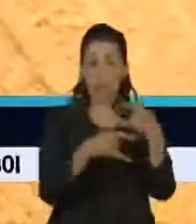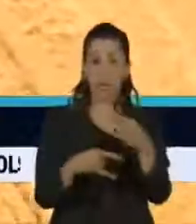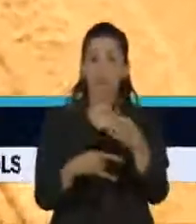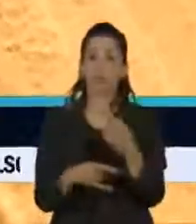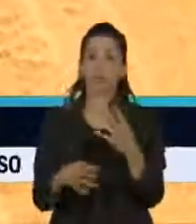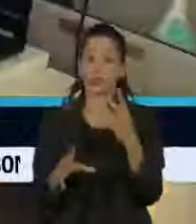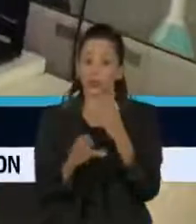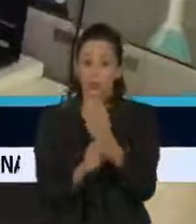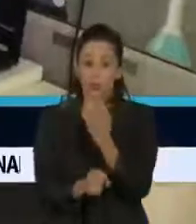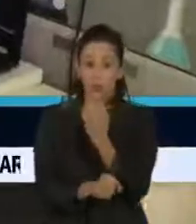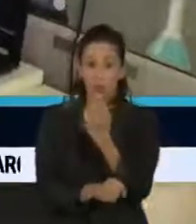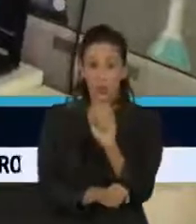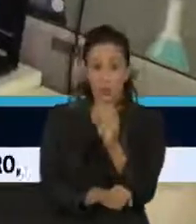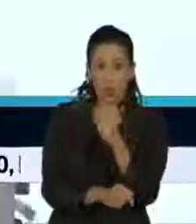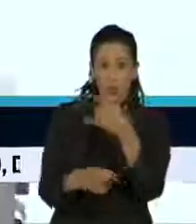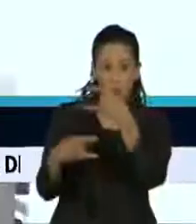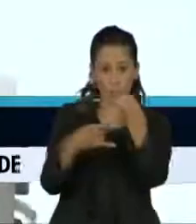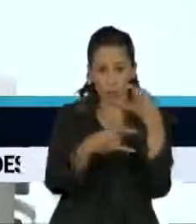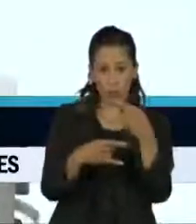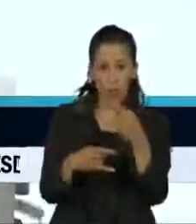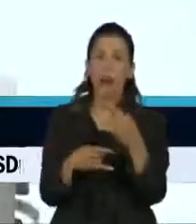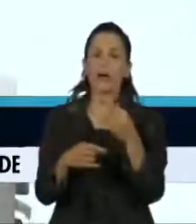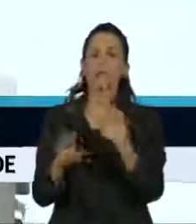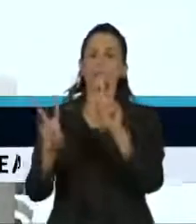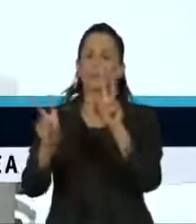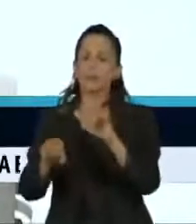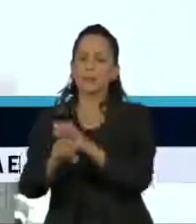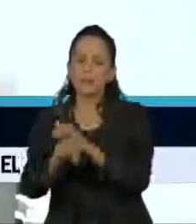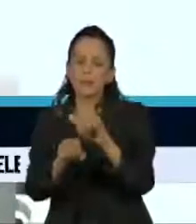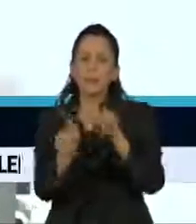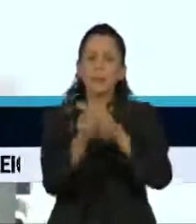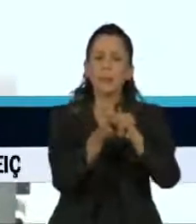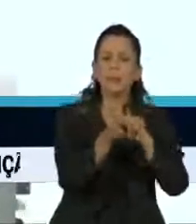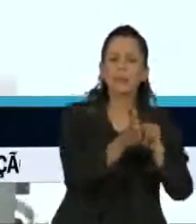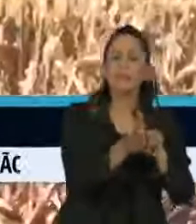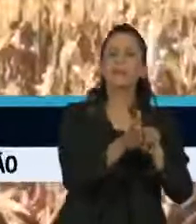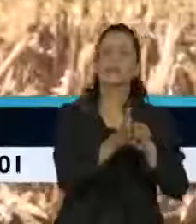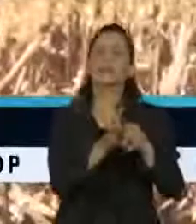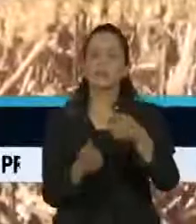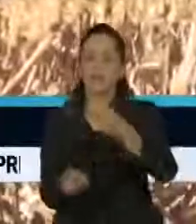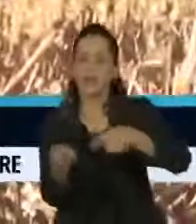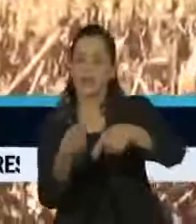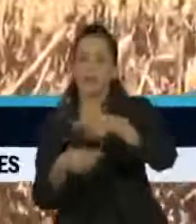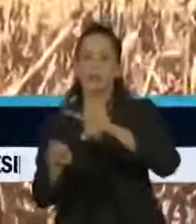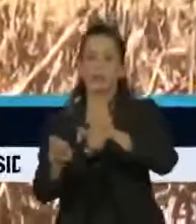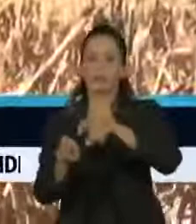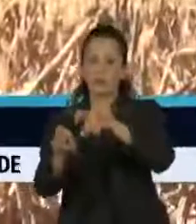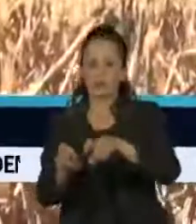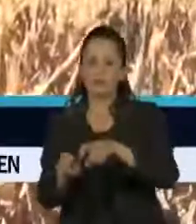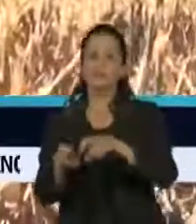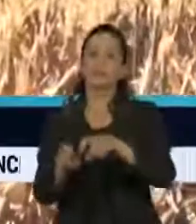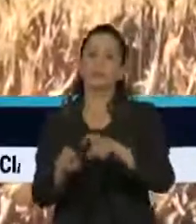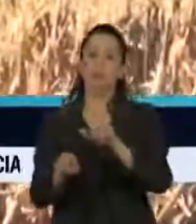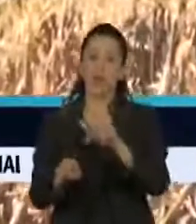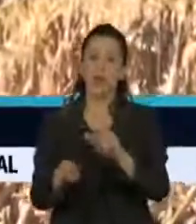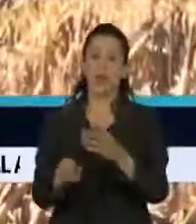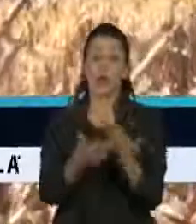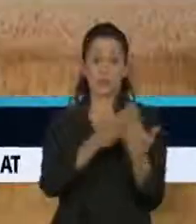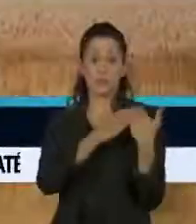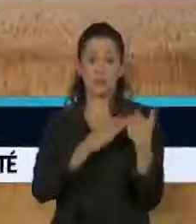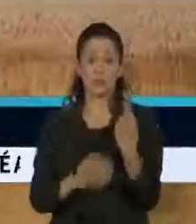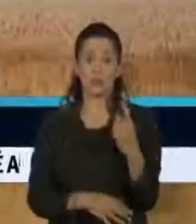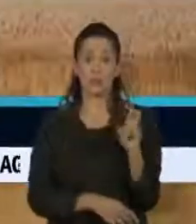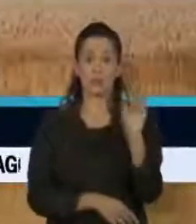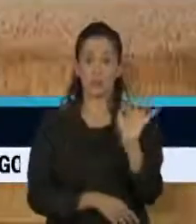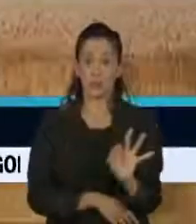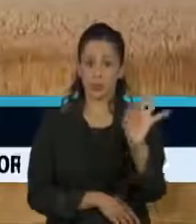sobre estratégias, pesquisas e ações que contribuem para o agronegócio paulista, responsável por 15% dos empregos formais do